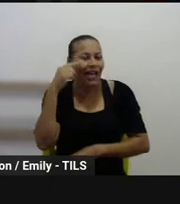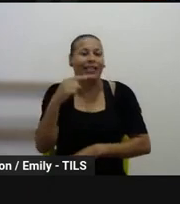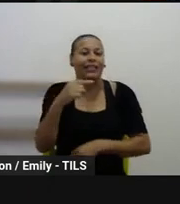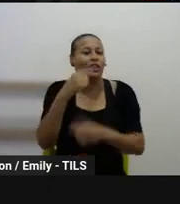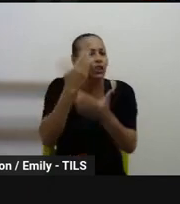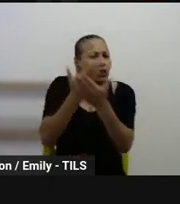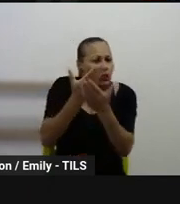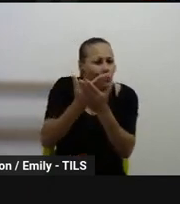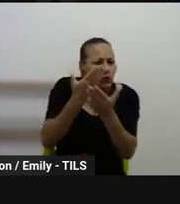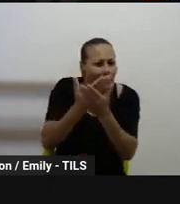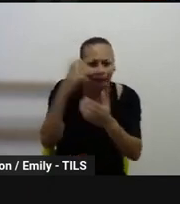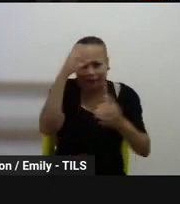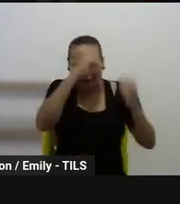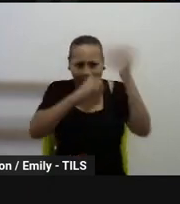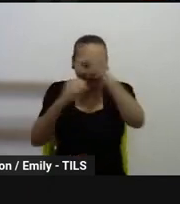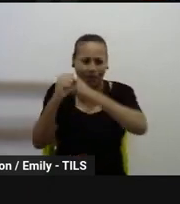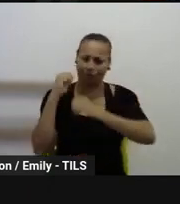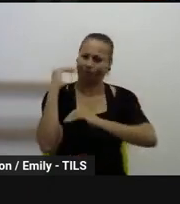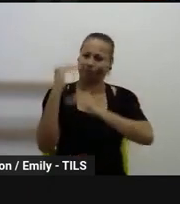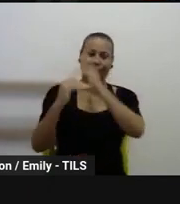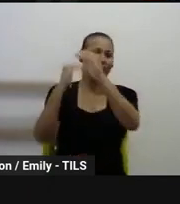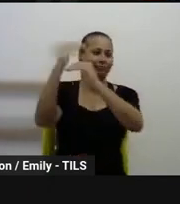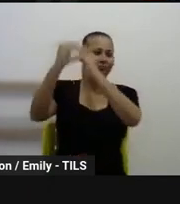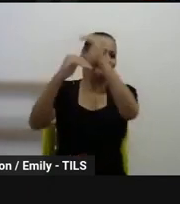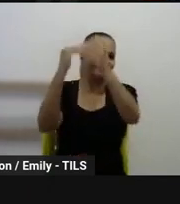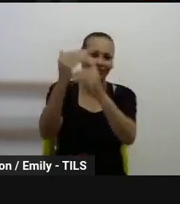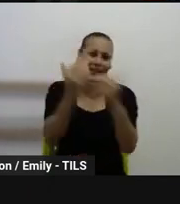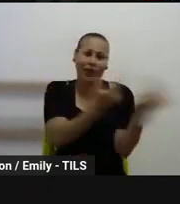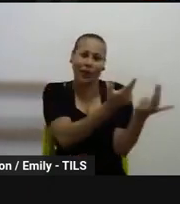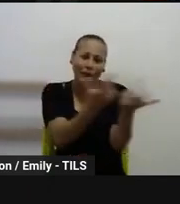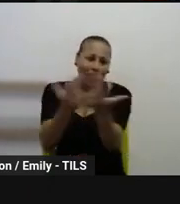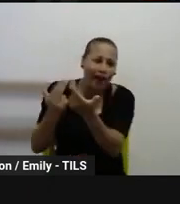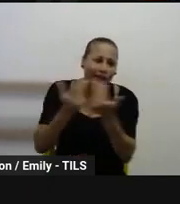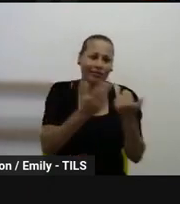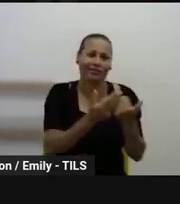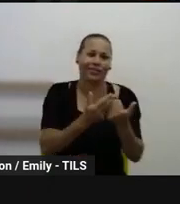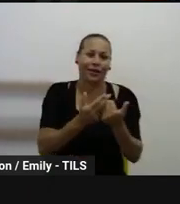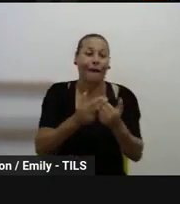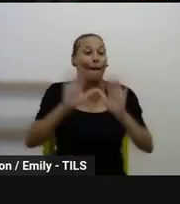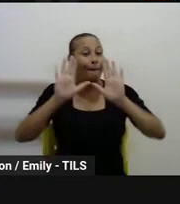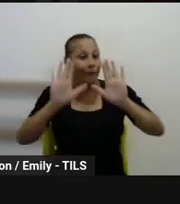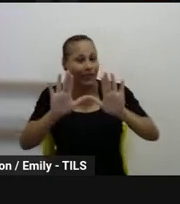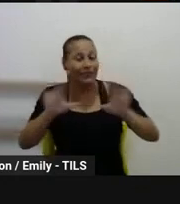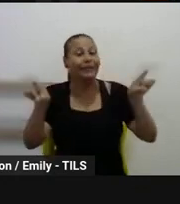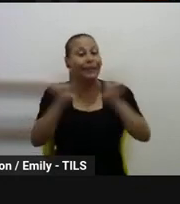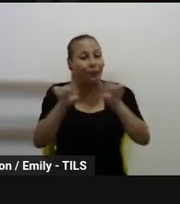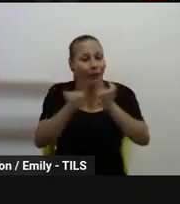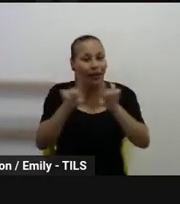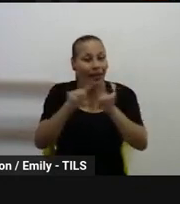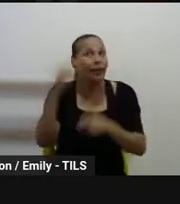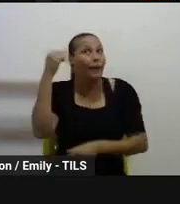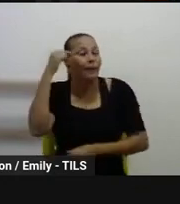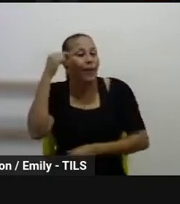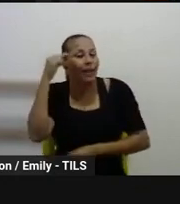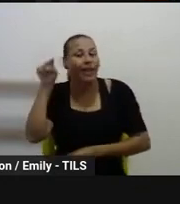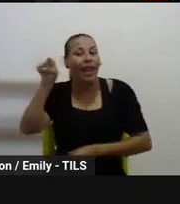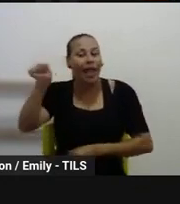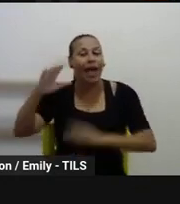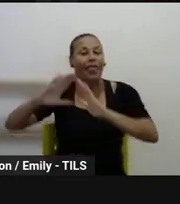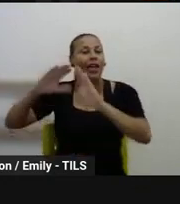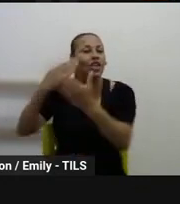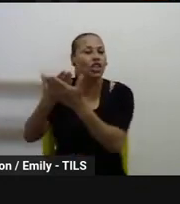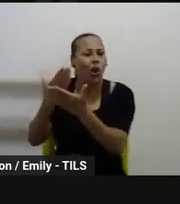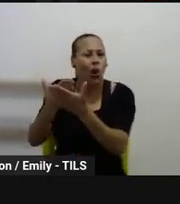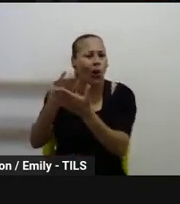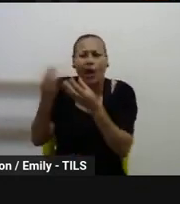e não um local só de espaço, mas também um local também nas questões próprias e